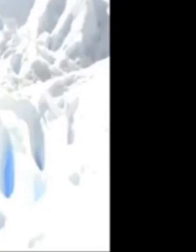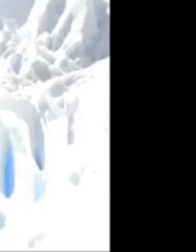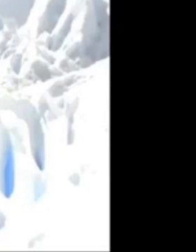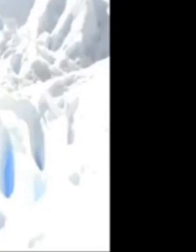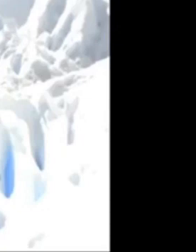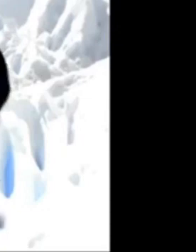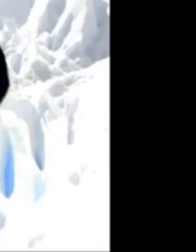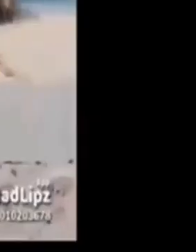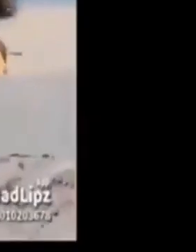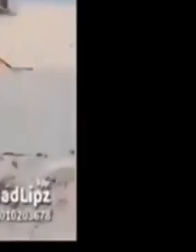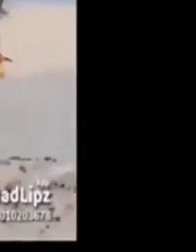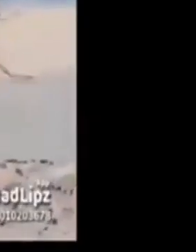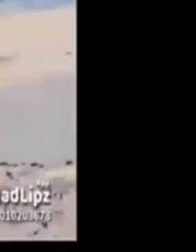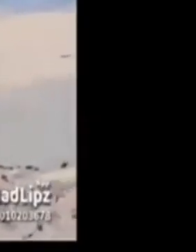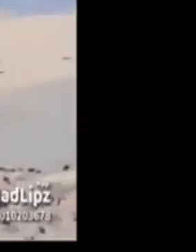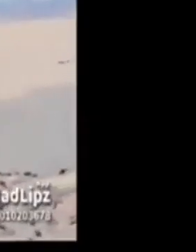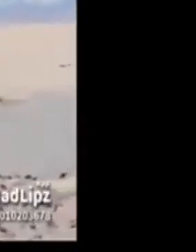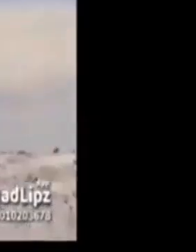Não,